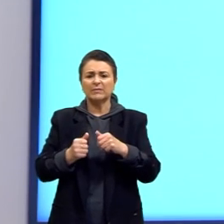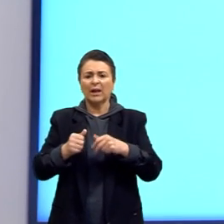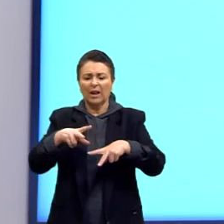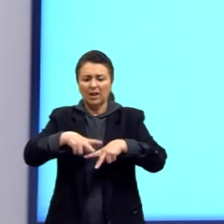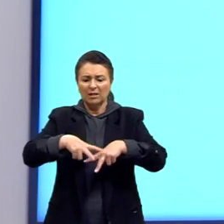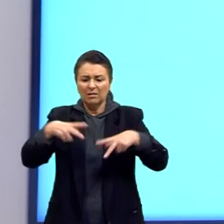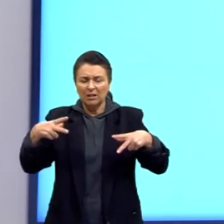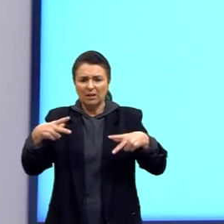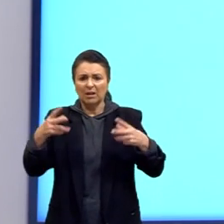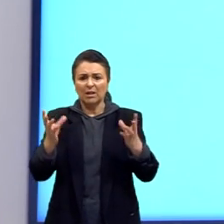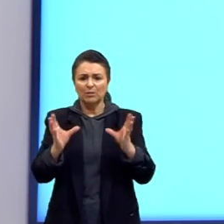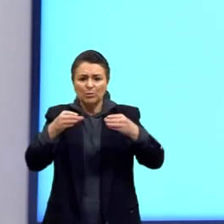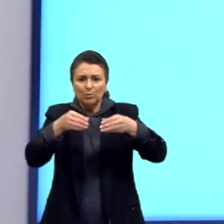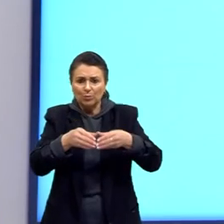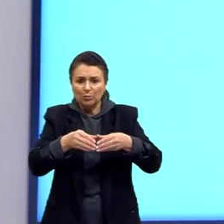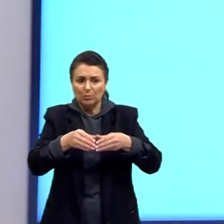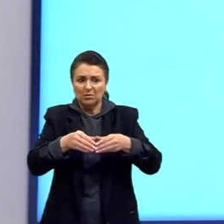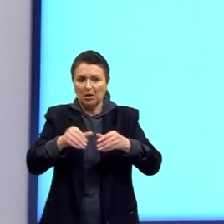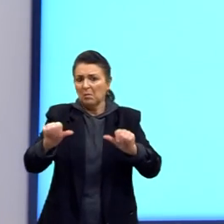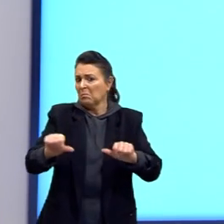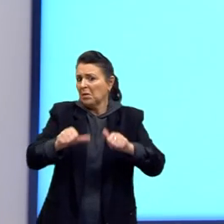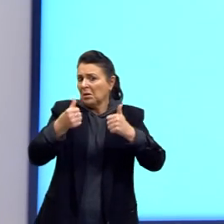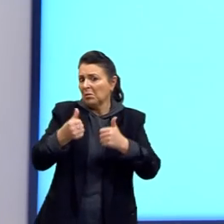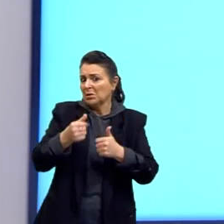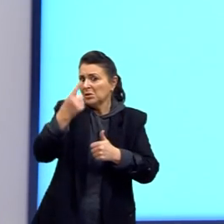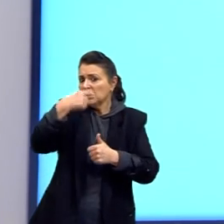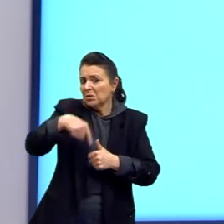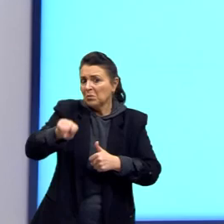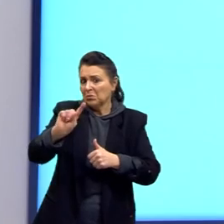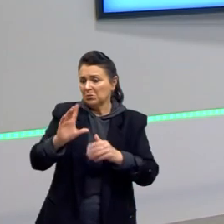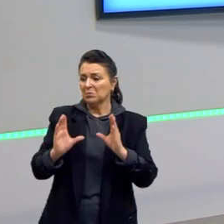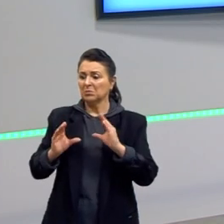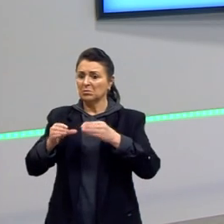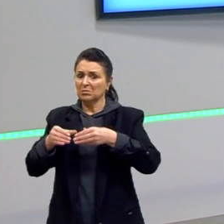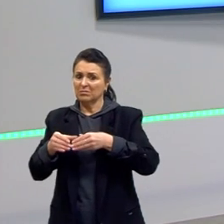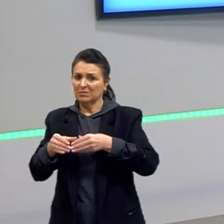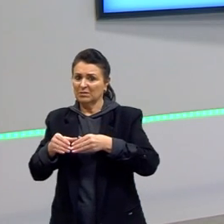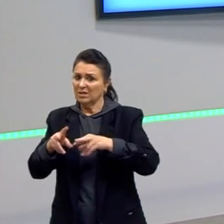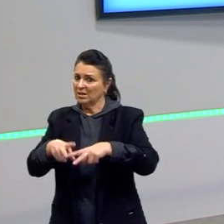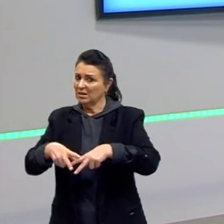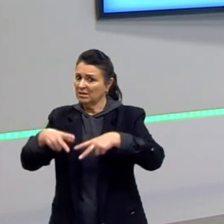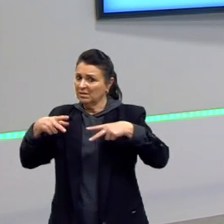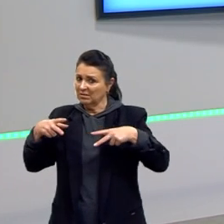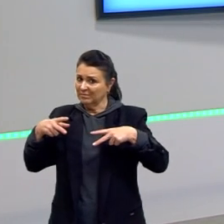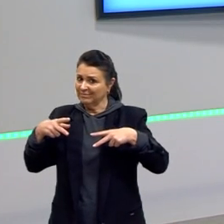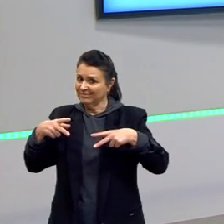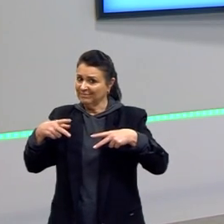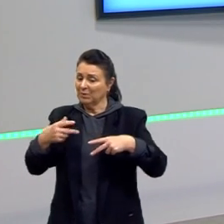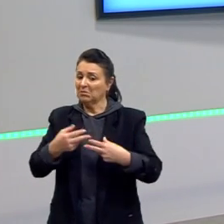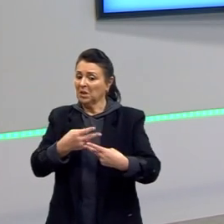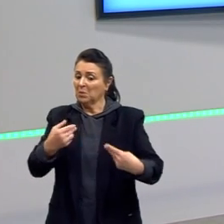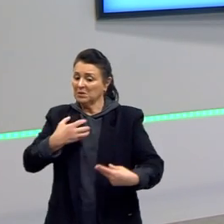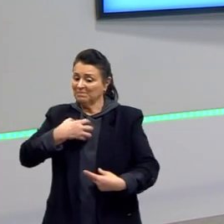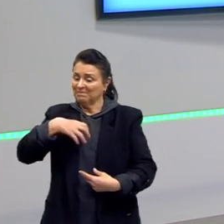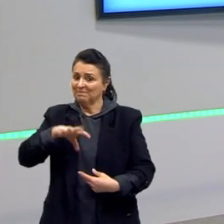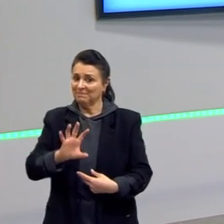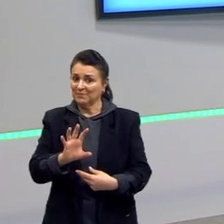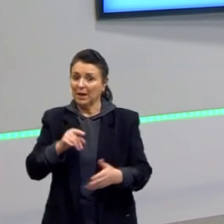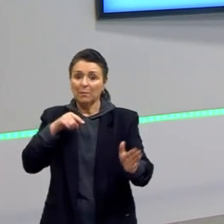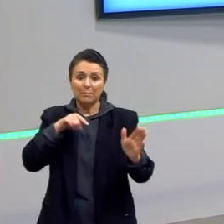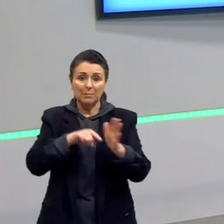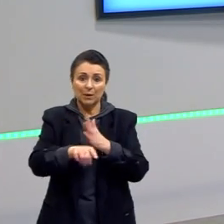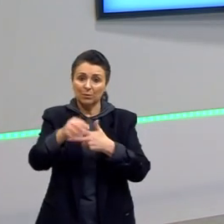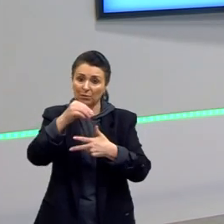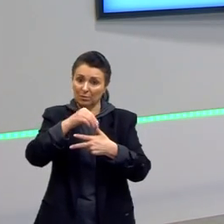melhores do que as outras. Então, temos aqui alguns aspectos controversos. Gente, a questão do